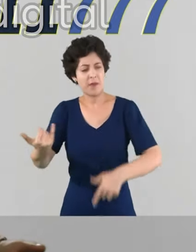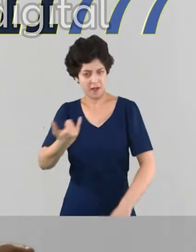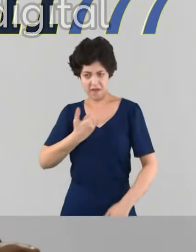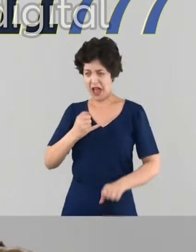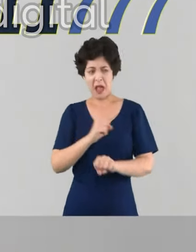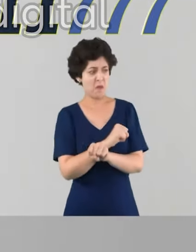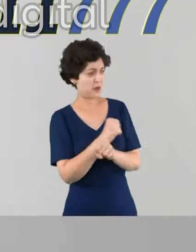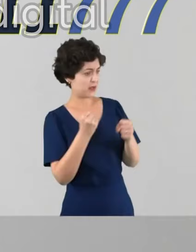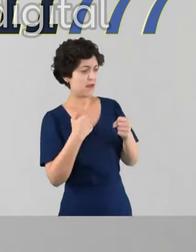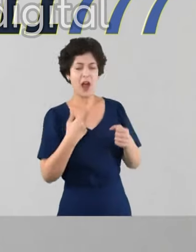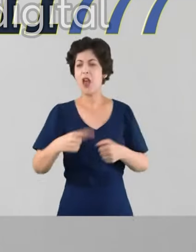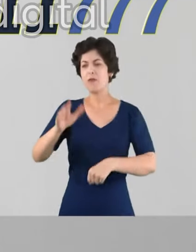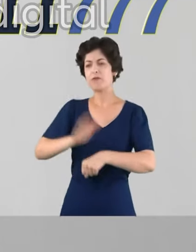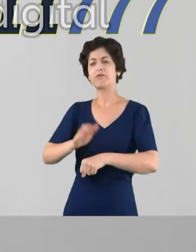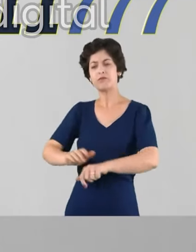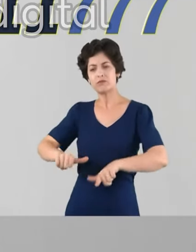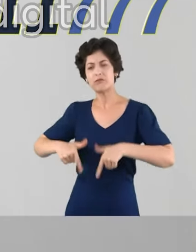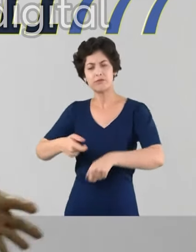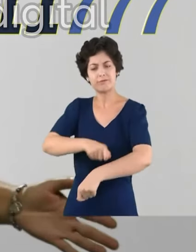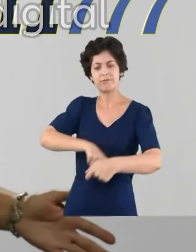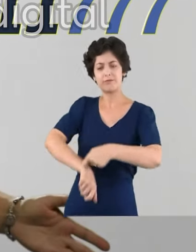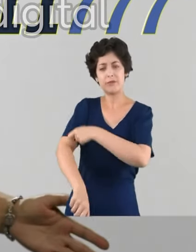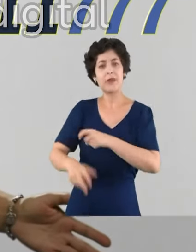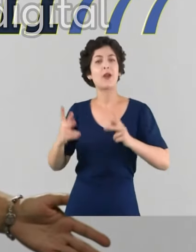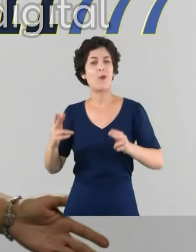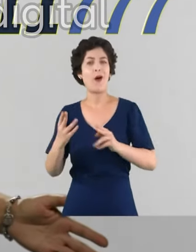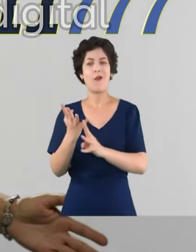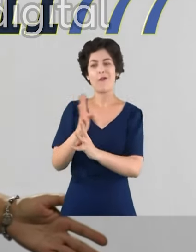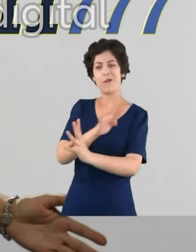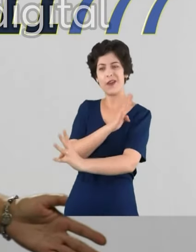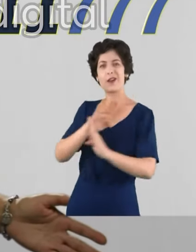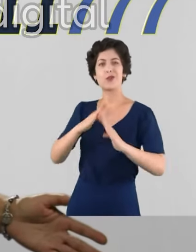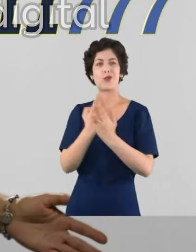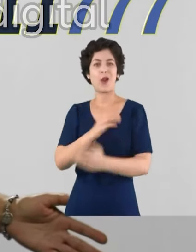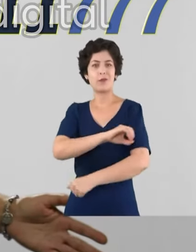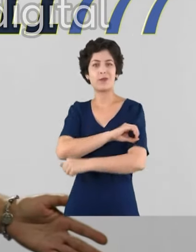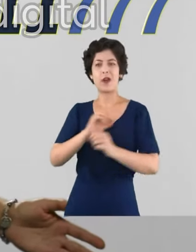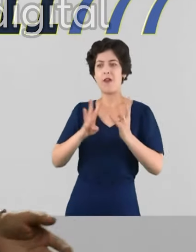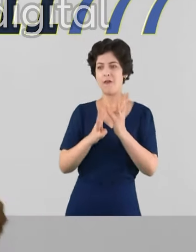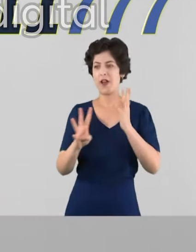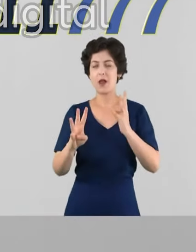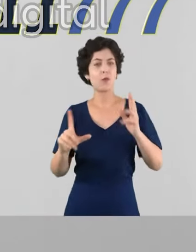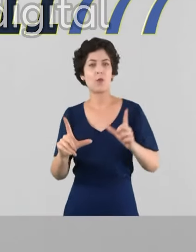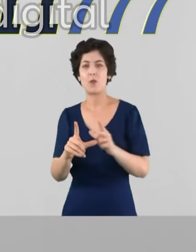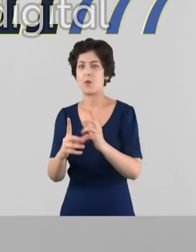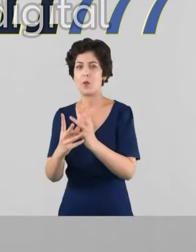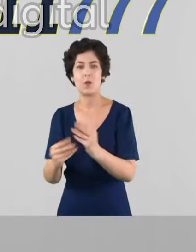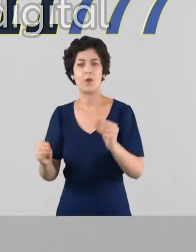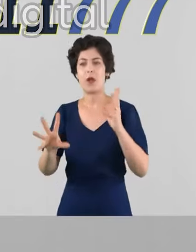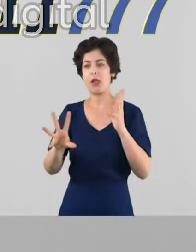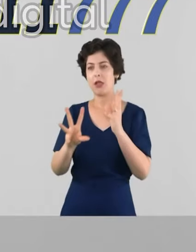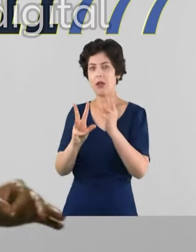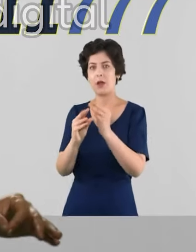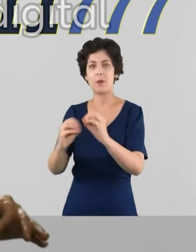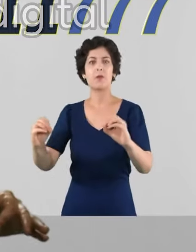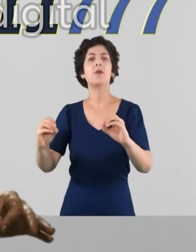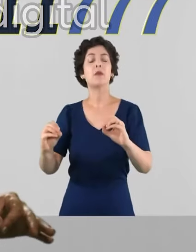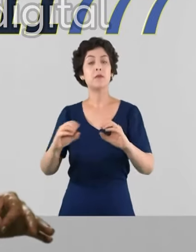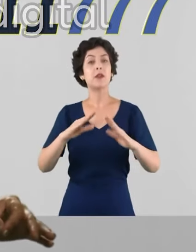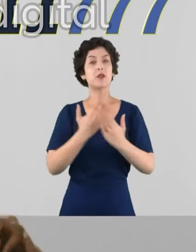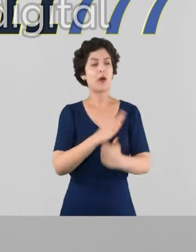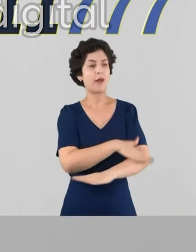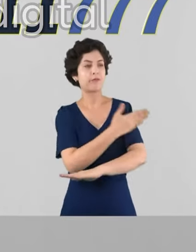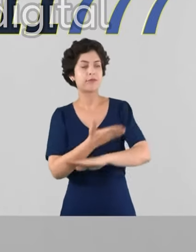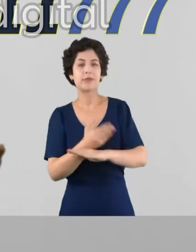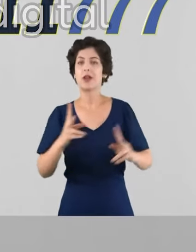É só dizer que é impossível que eu vou lá e faço. Foi assim quando zerei a fila da creche em São Paulo. E será assim com a escola de